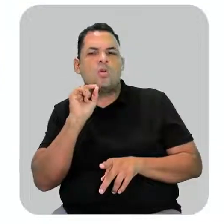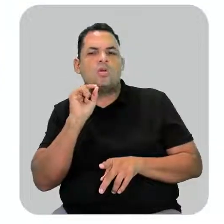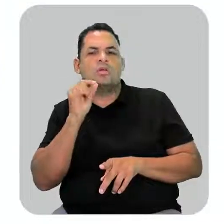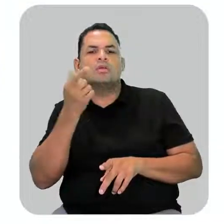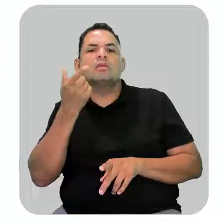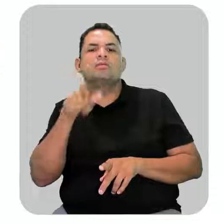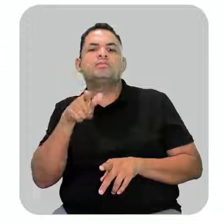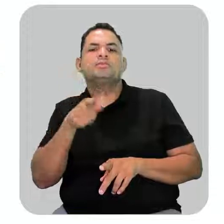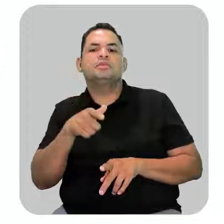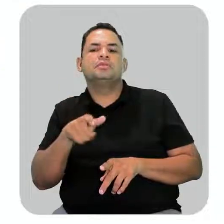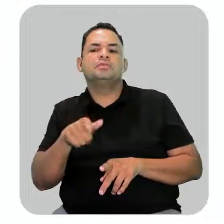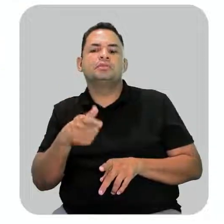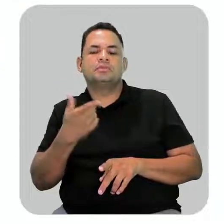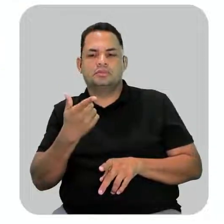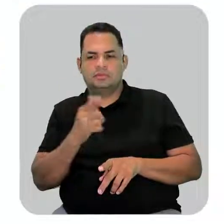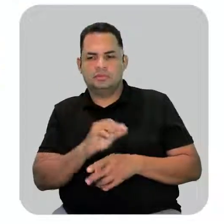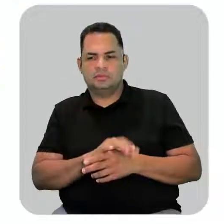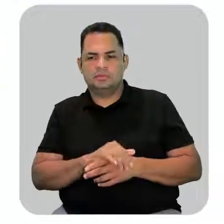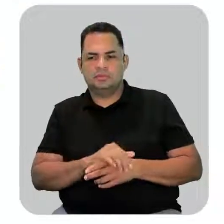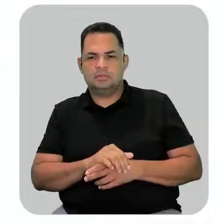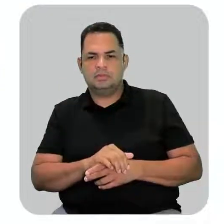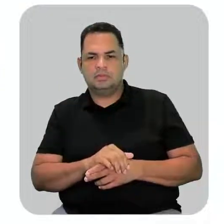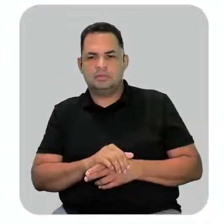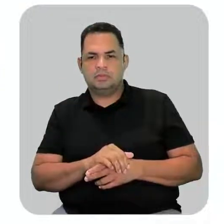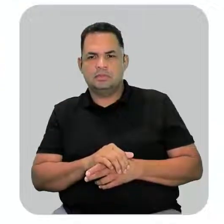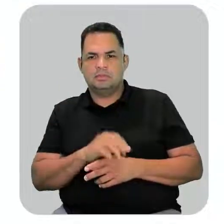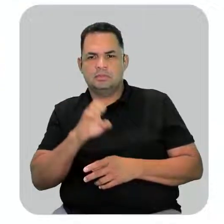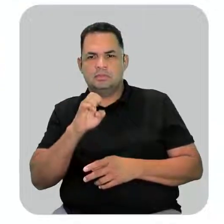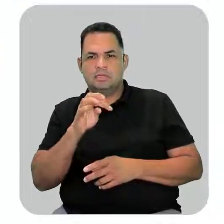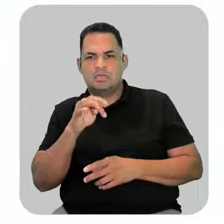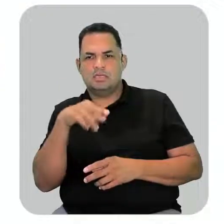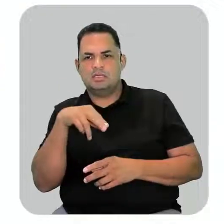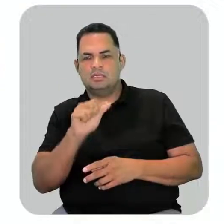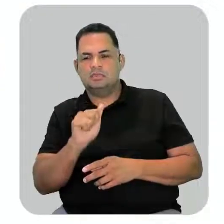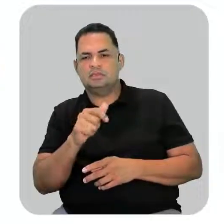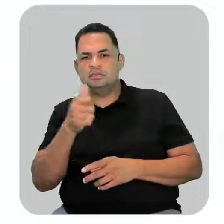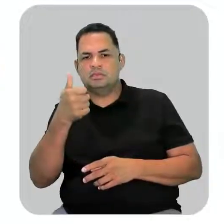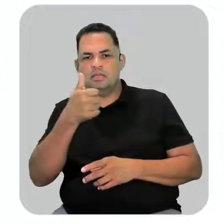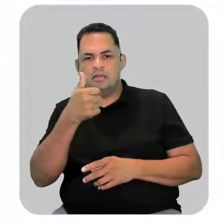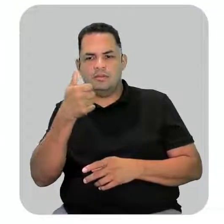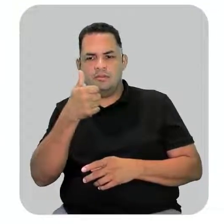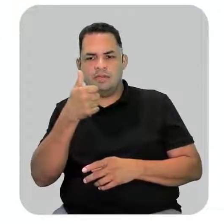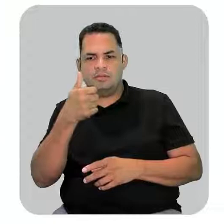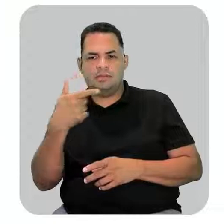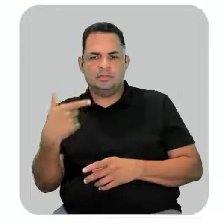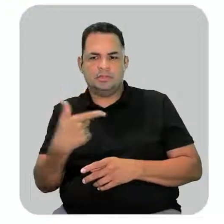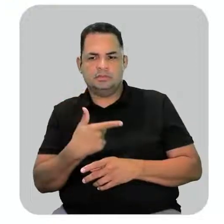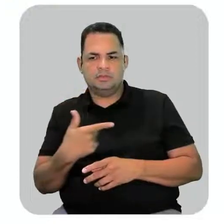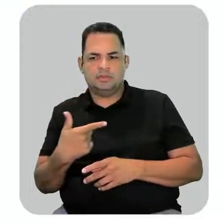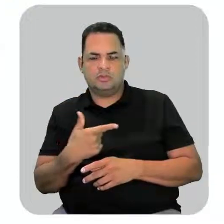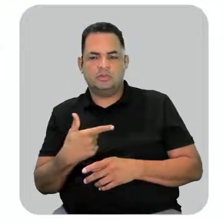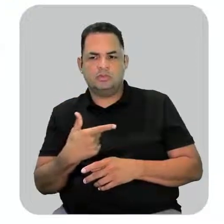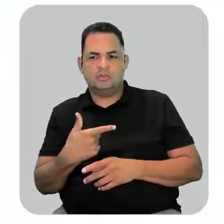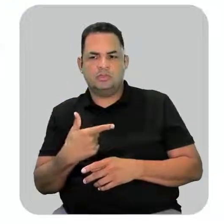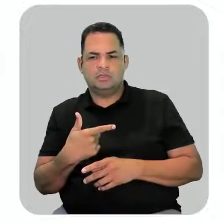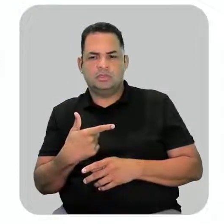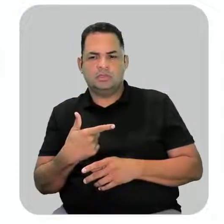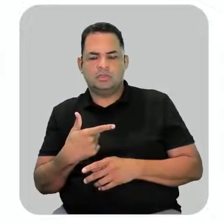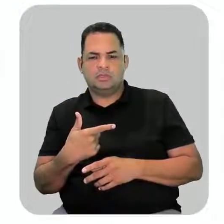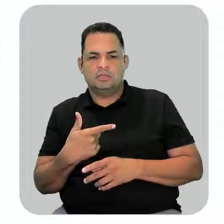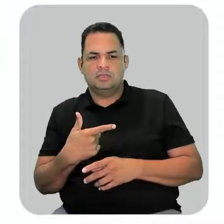repetiu? Repetiu o éster, aparece na primeira e também aparece na segunda.